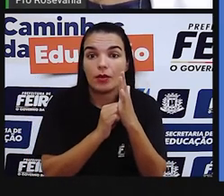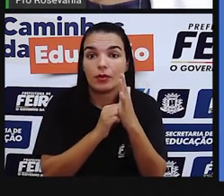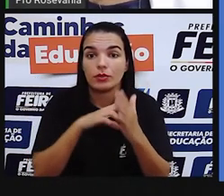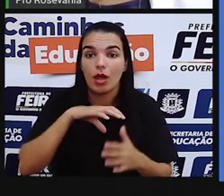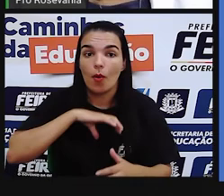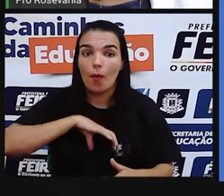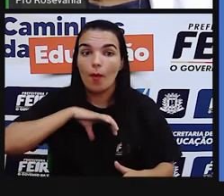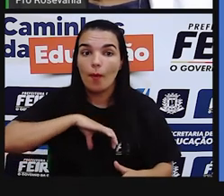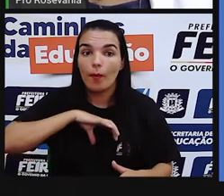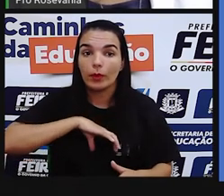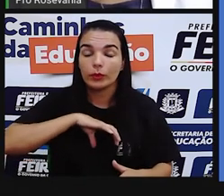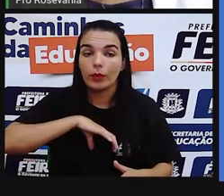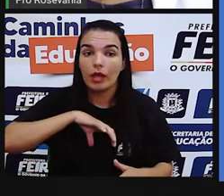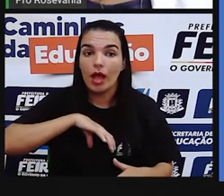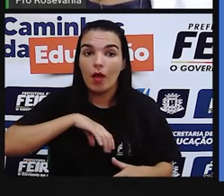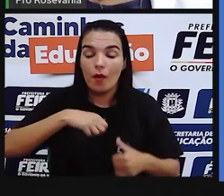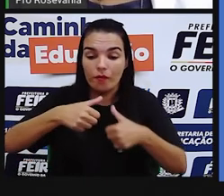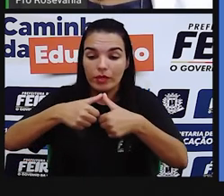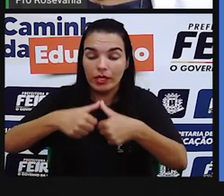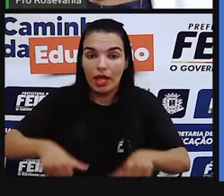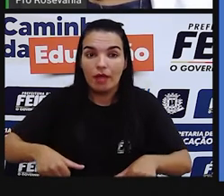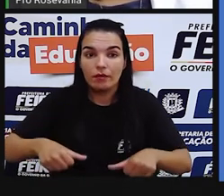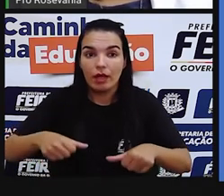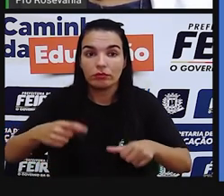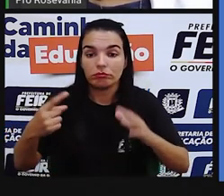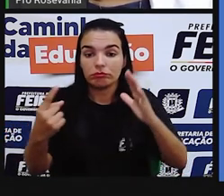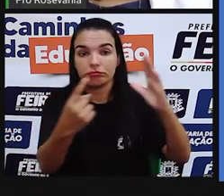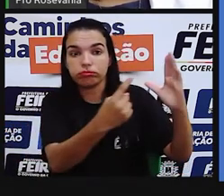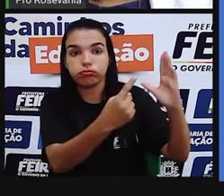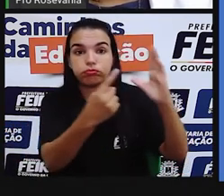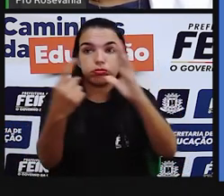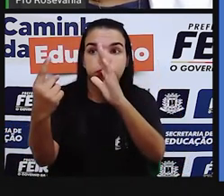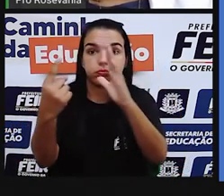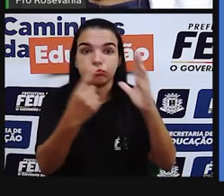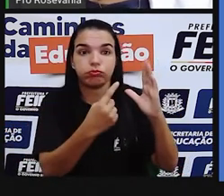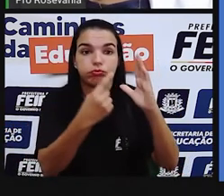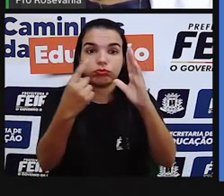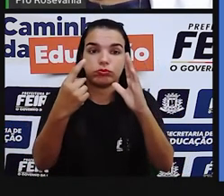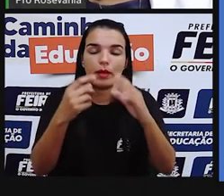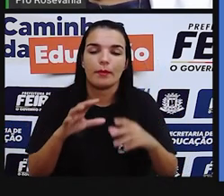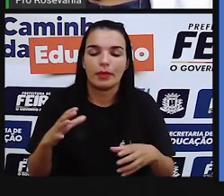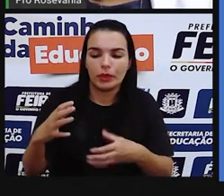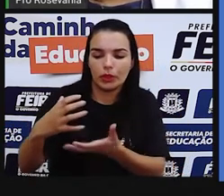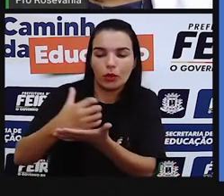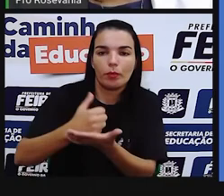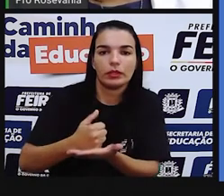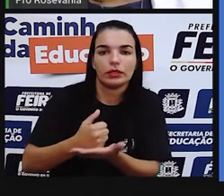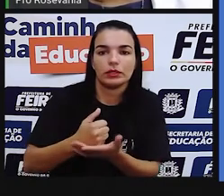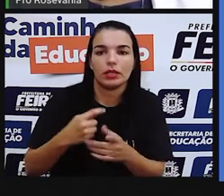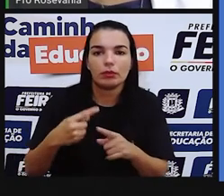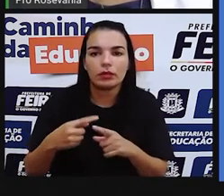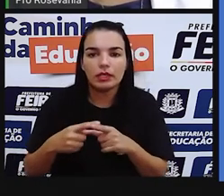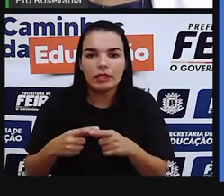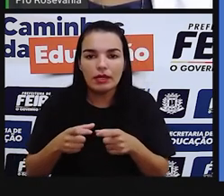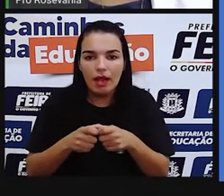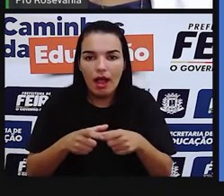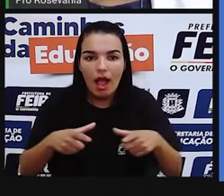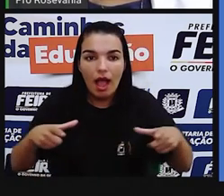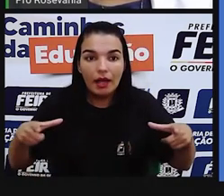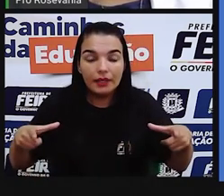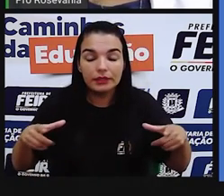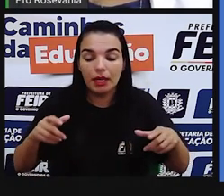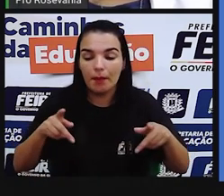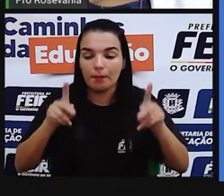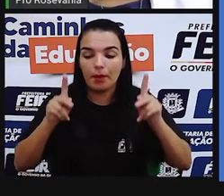para a cultura do Brasil e também para a atividade do povo brasileiro. Grande parte da população brasileira é chamada